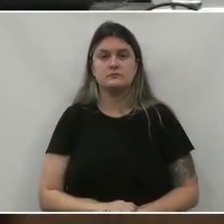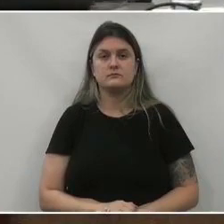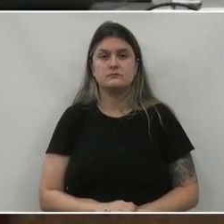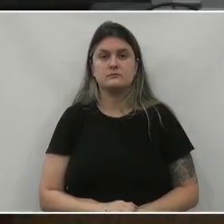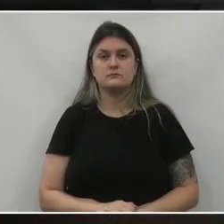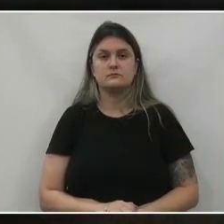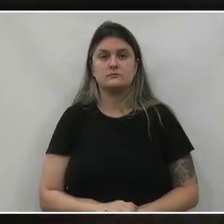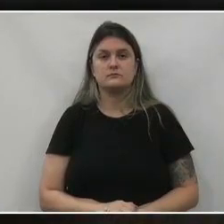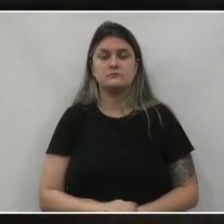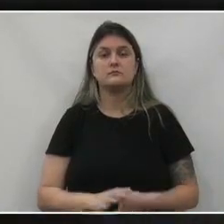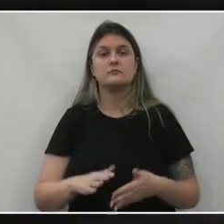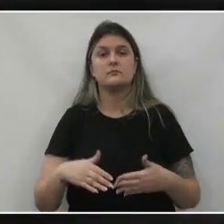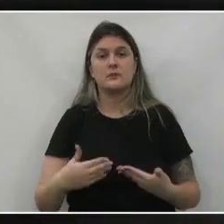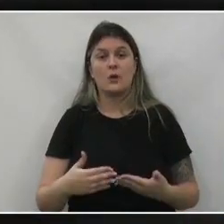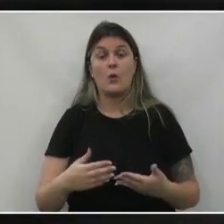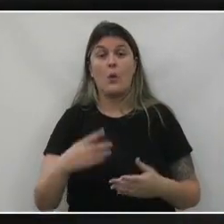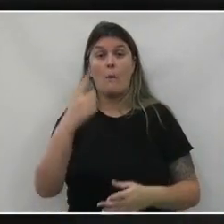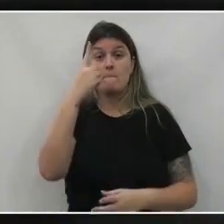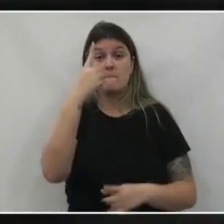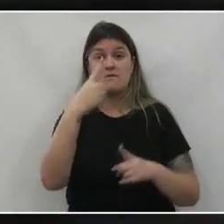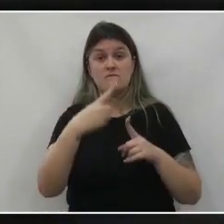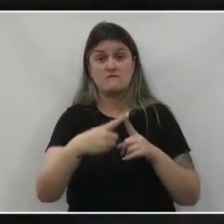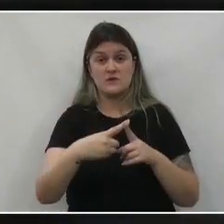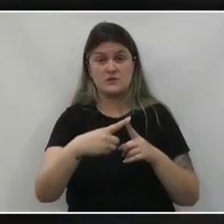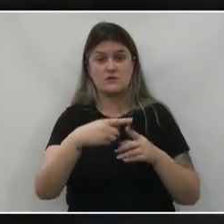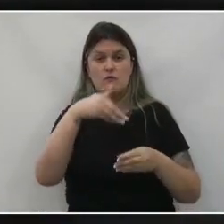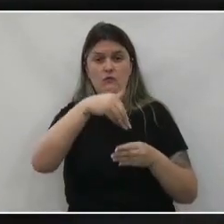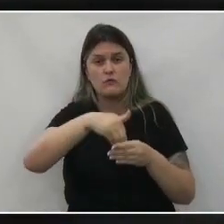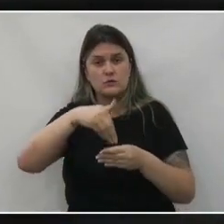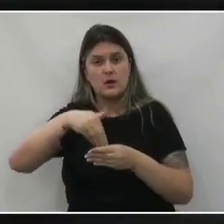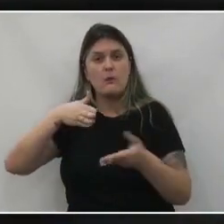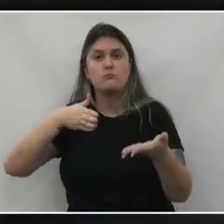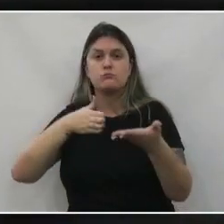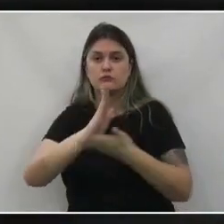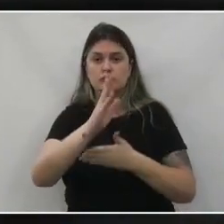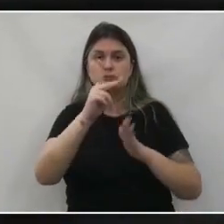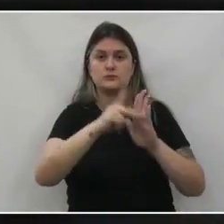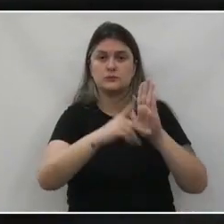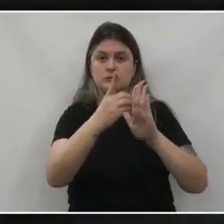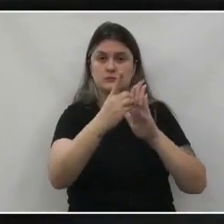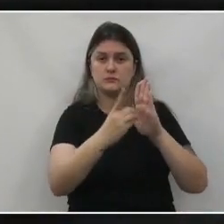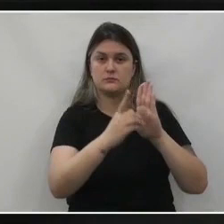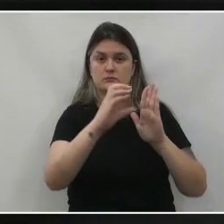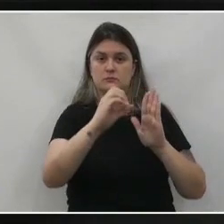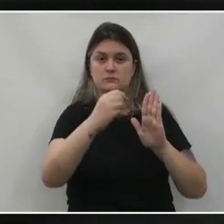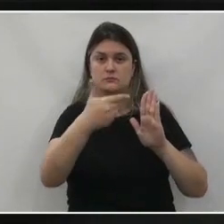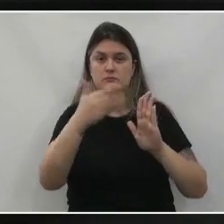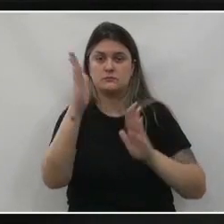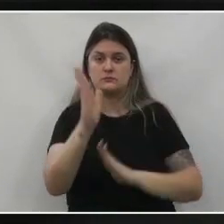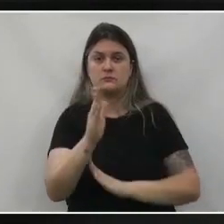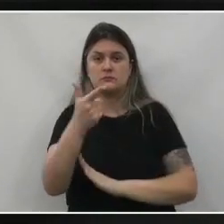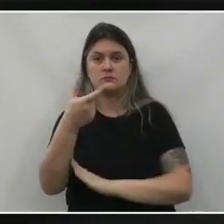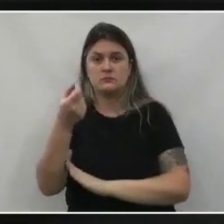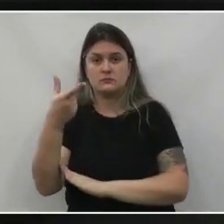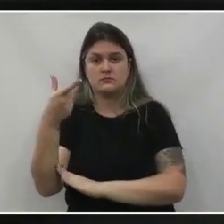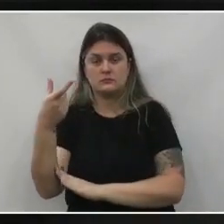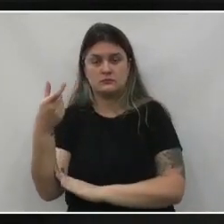portanto em turno único aprovado o projeto de decreto de número 2 barra 2020 que